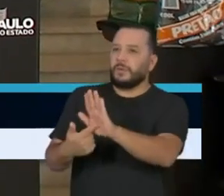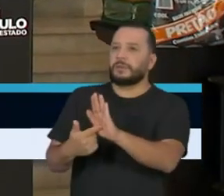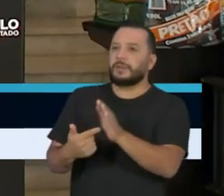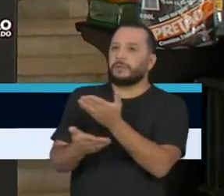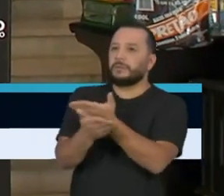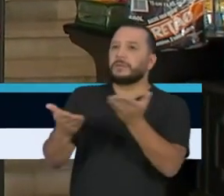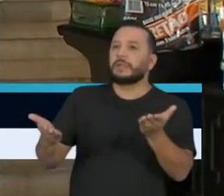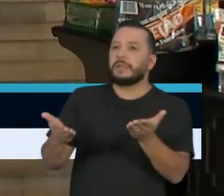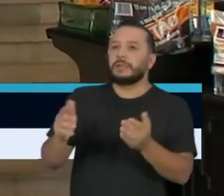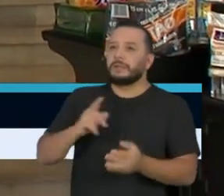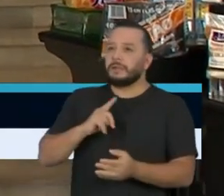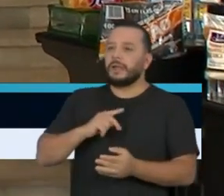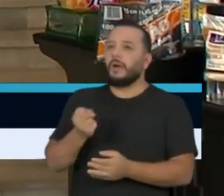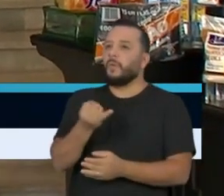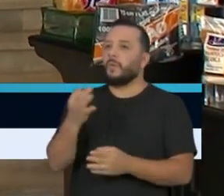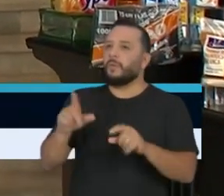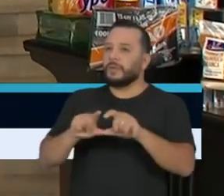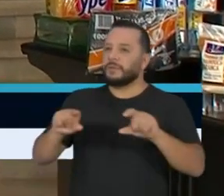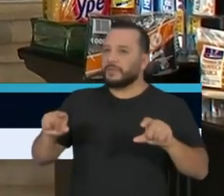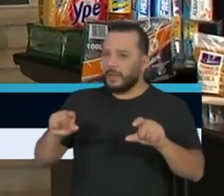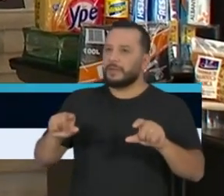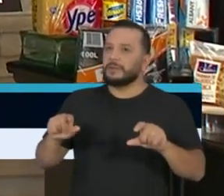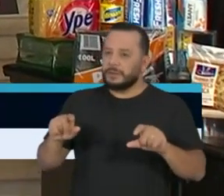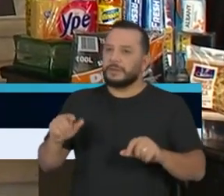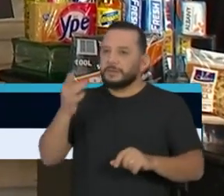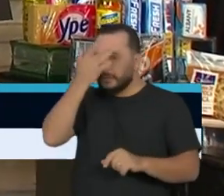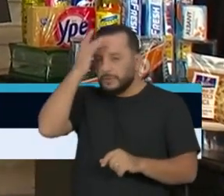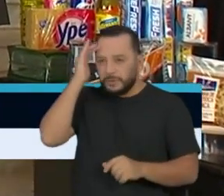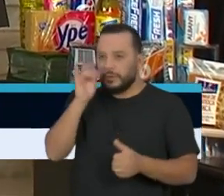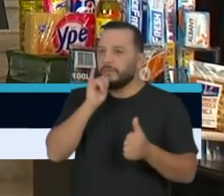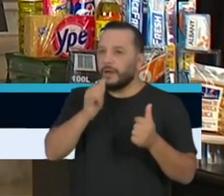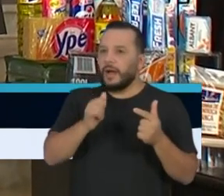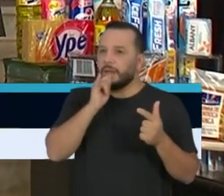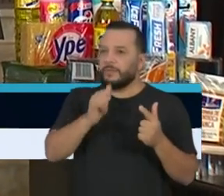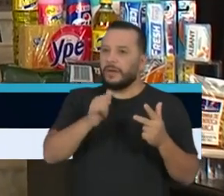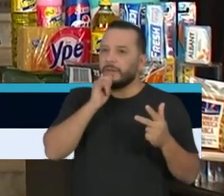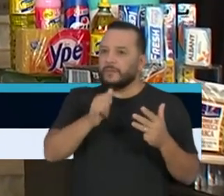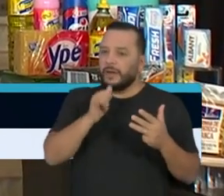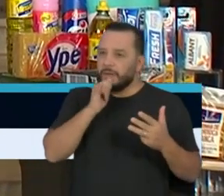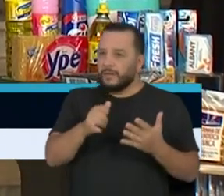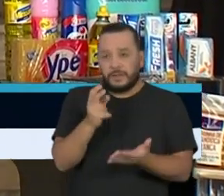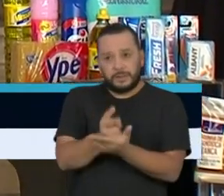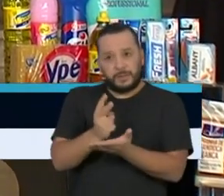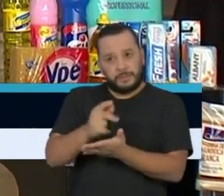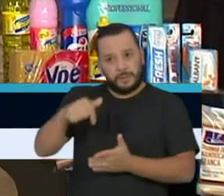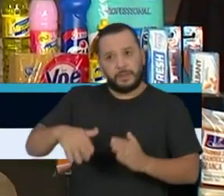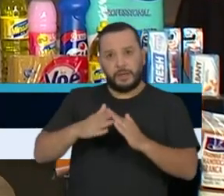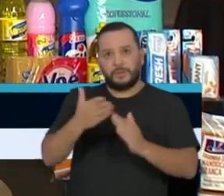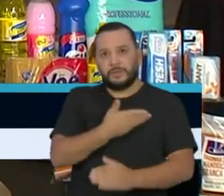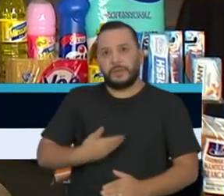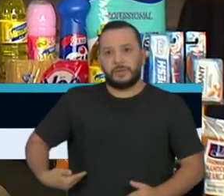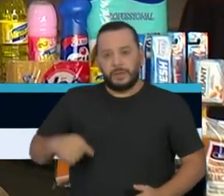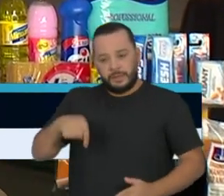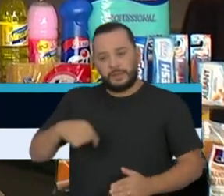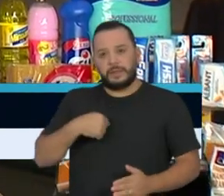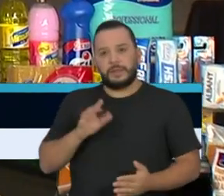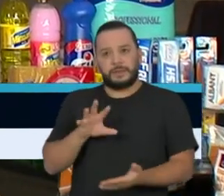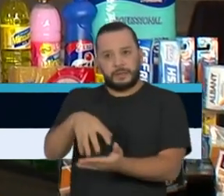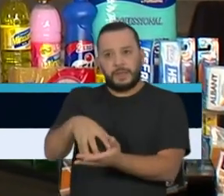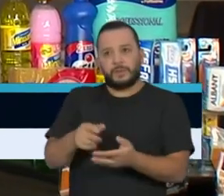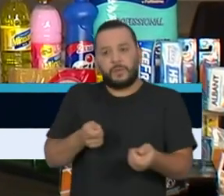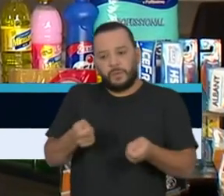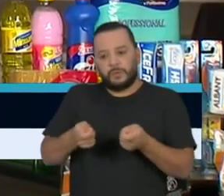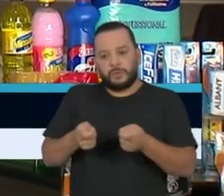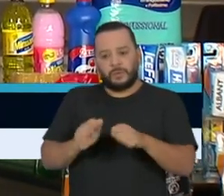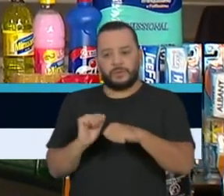com algumas frases que todos nós temos ouvido muito aqui no Palácio dos Bandeirantes, onde funciona o nosso centro de contingenciamento e que